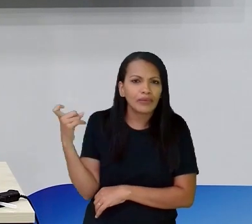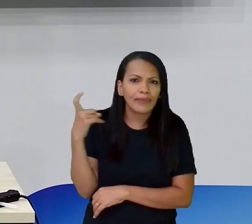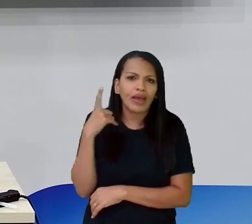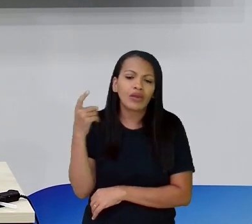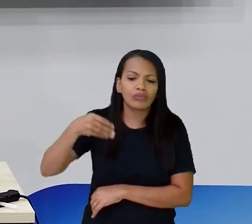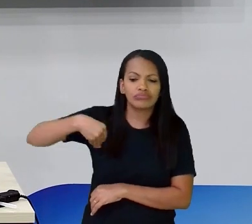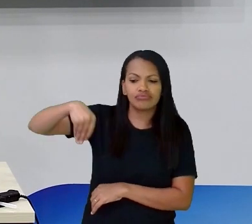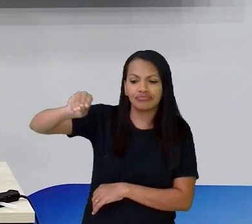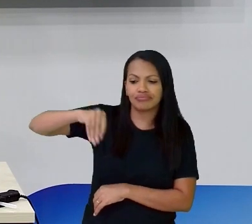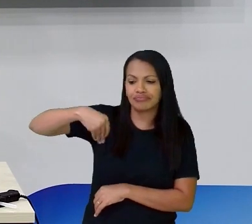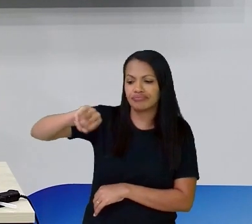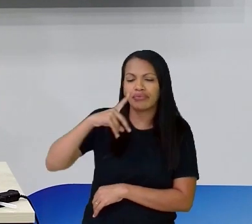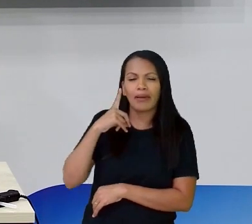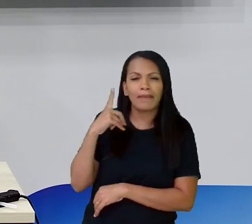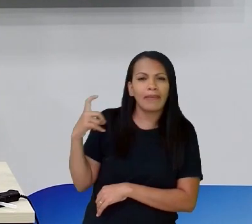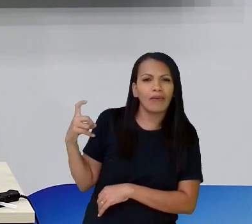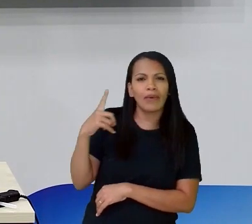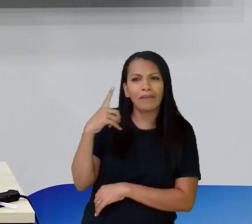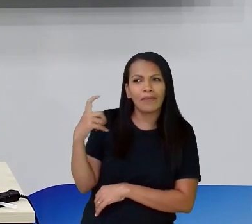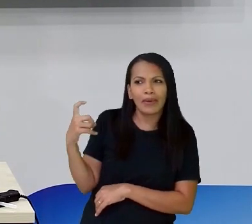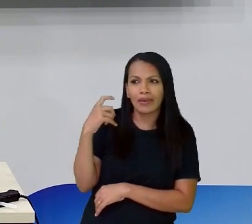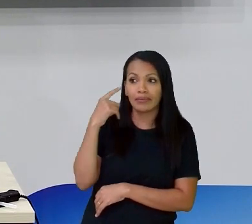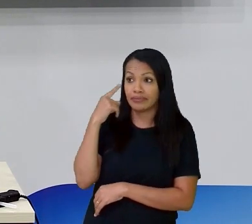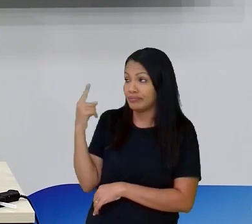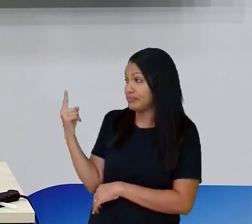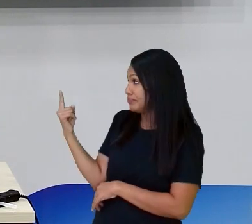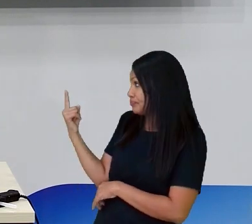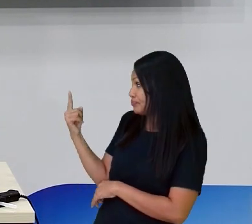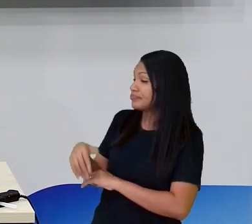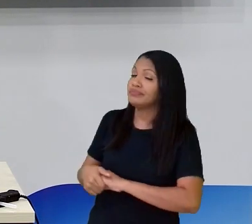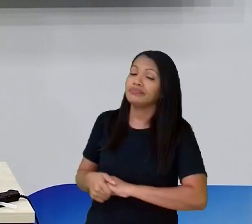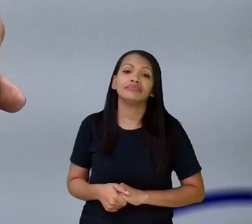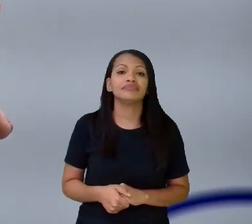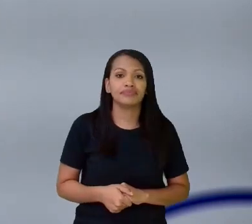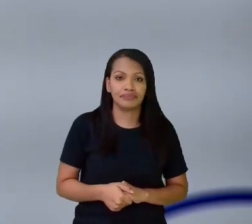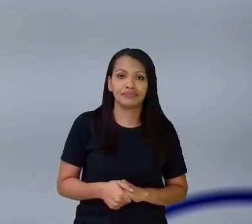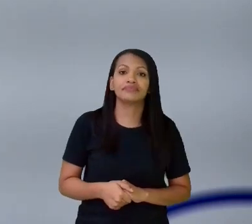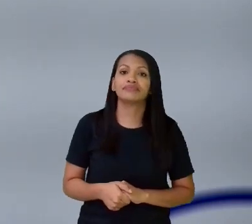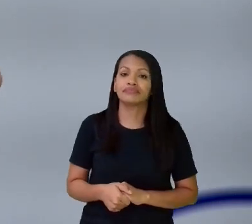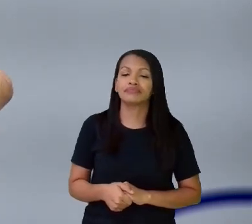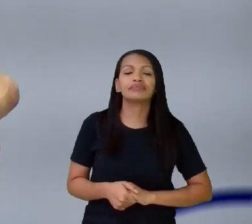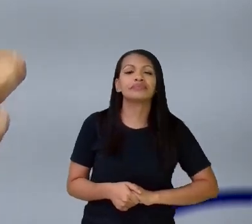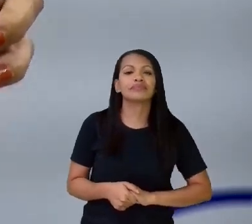Então a gente vai vir aqui Ó Naquele buraquinho Que foi feito Por dentro